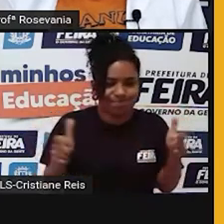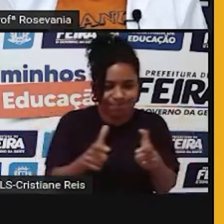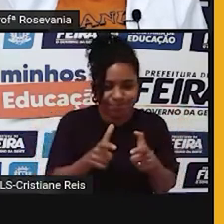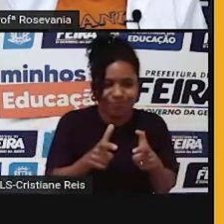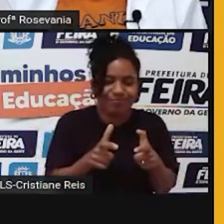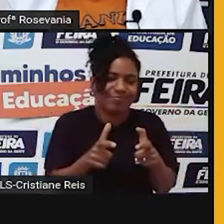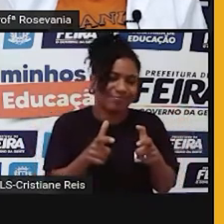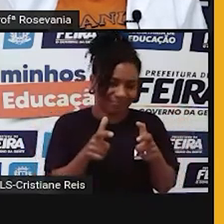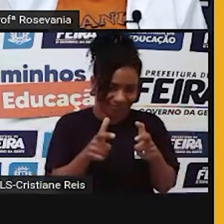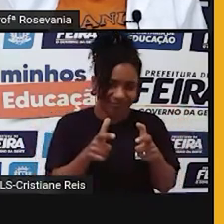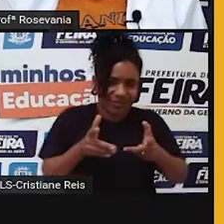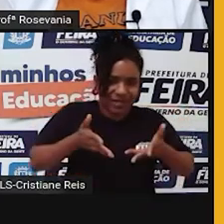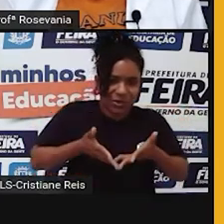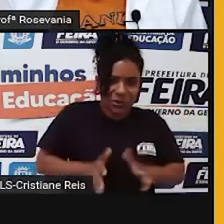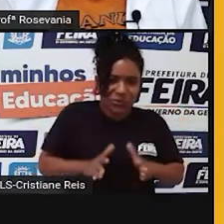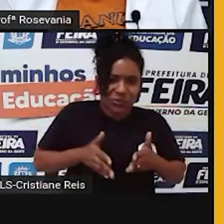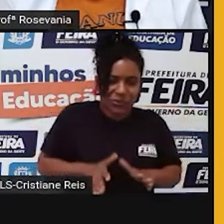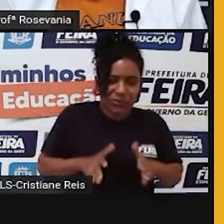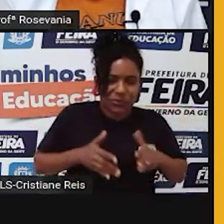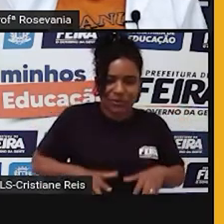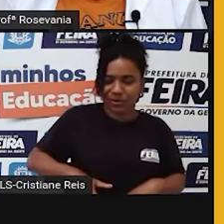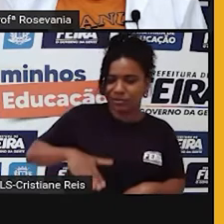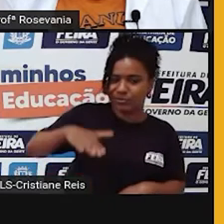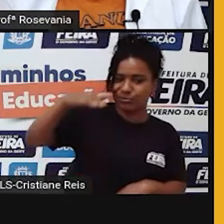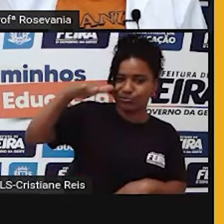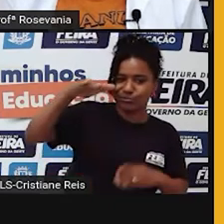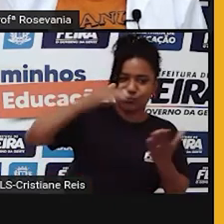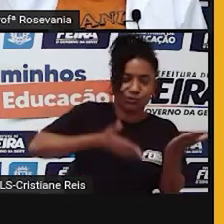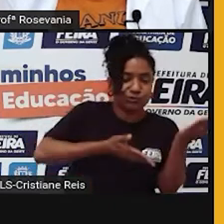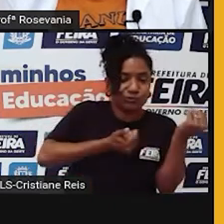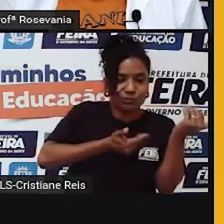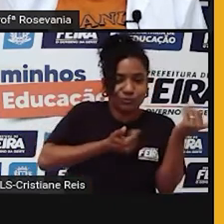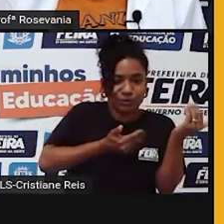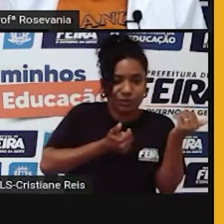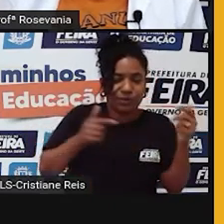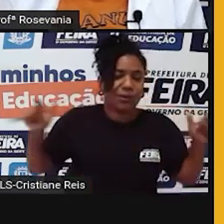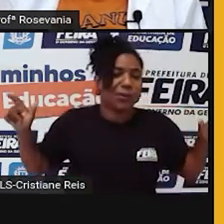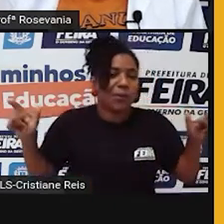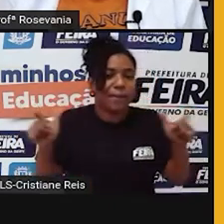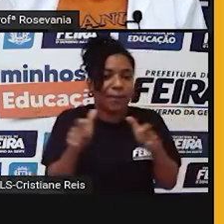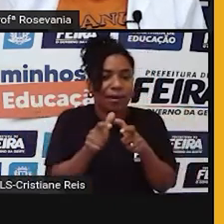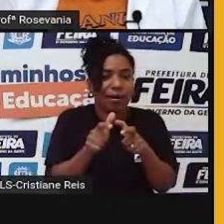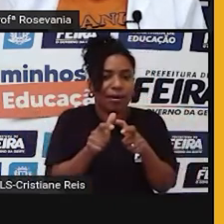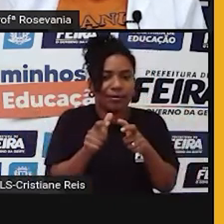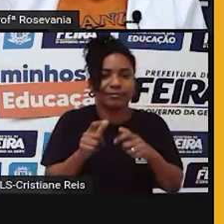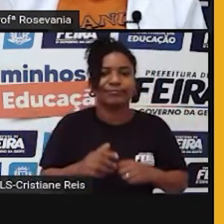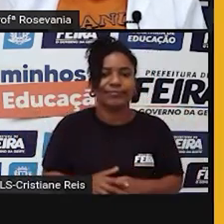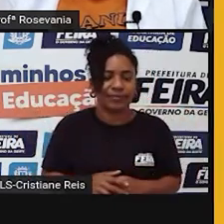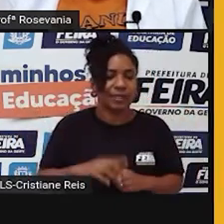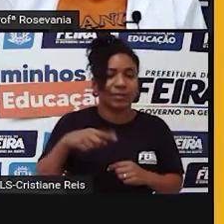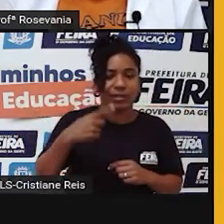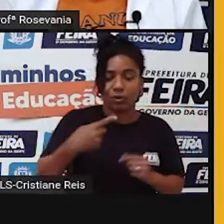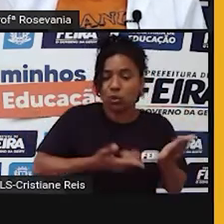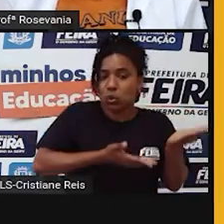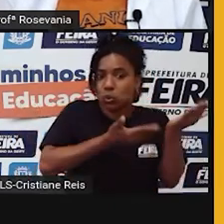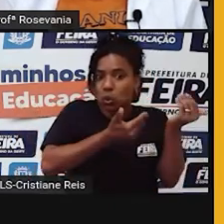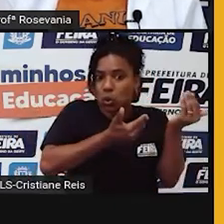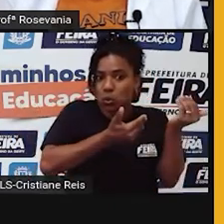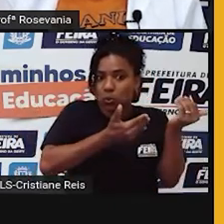e que esses jovens, ao contrário de outros momentos, ele teve, né, essa evolução aqui.